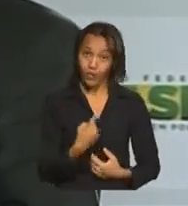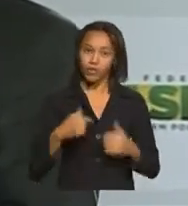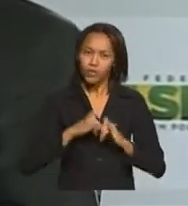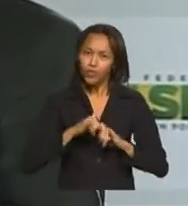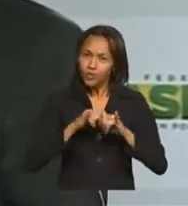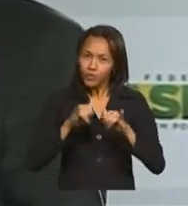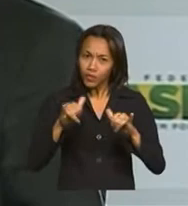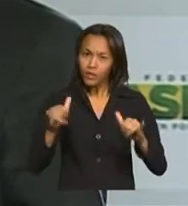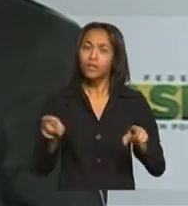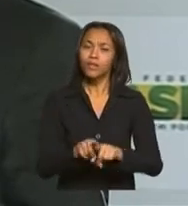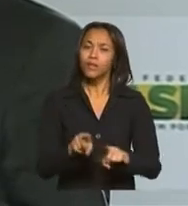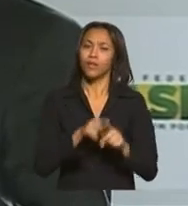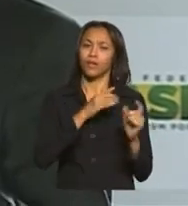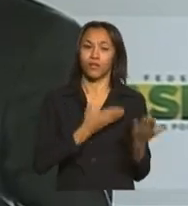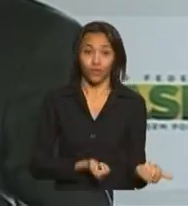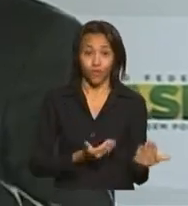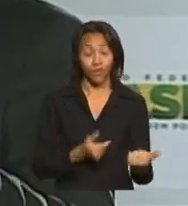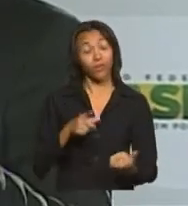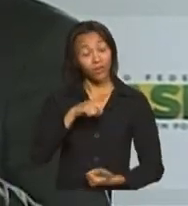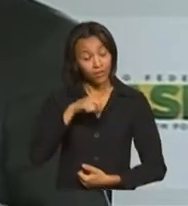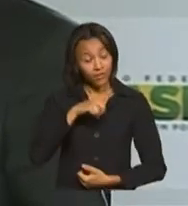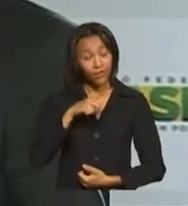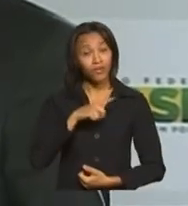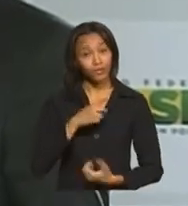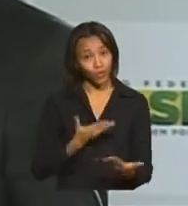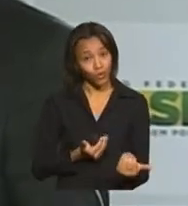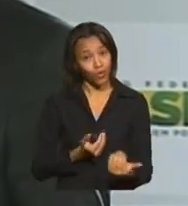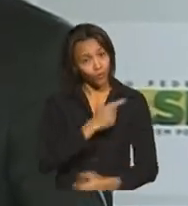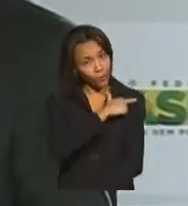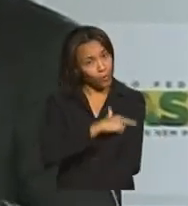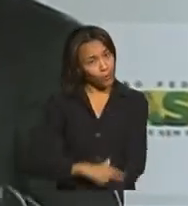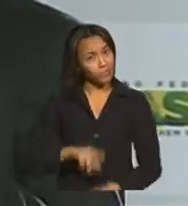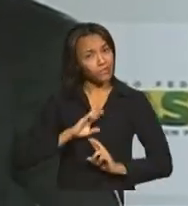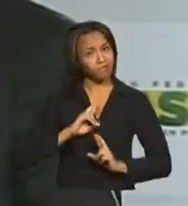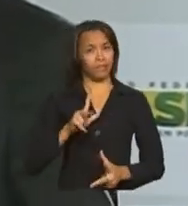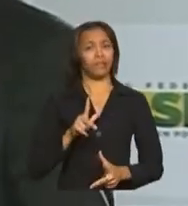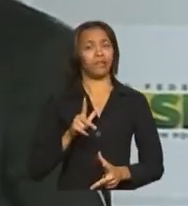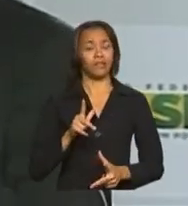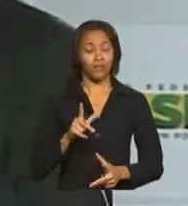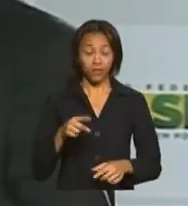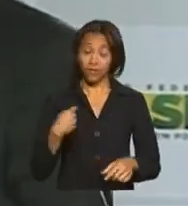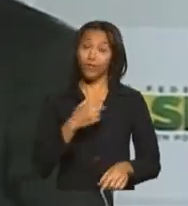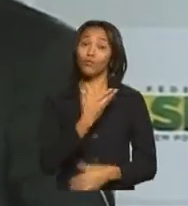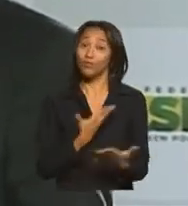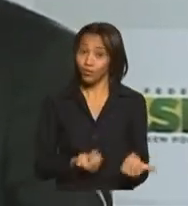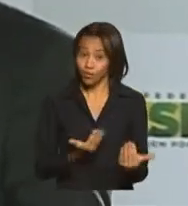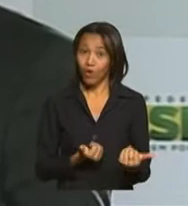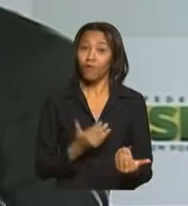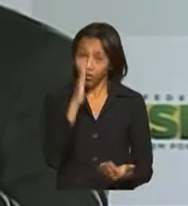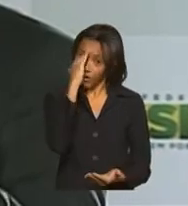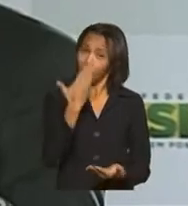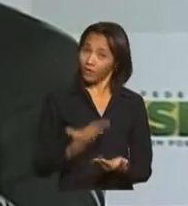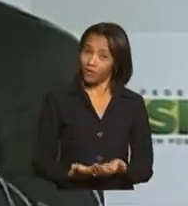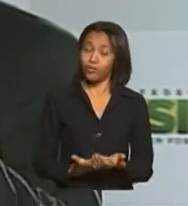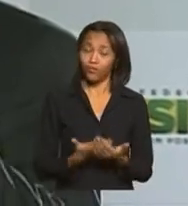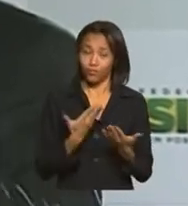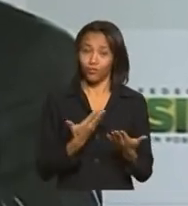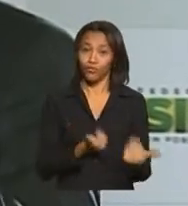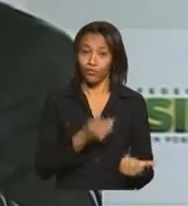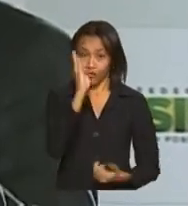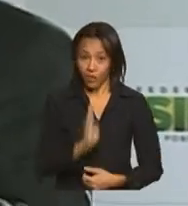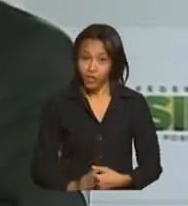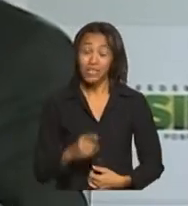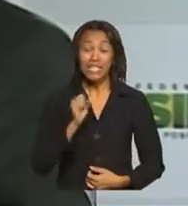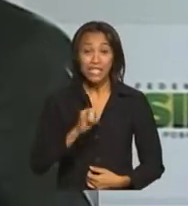dando também ao jovem é para que ele tenha uma postura diferente, porque ele também acredita no jovem brasileiro e se nós